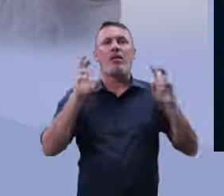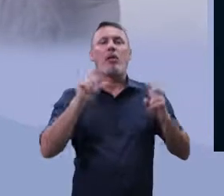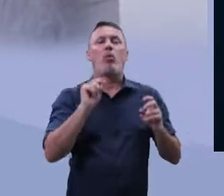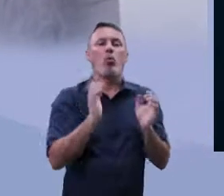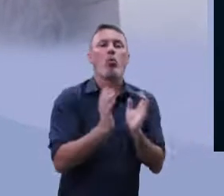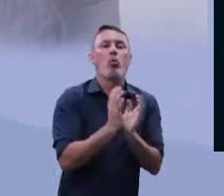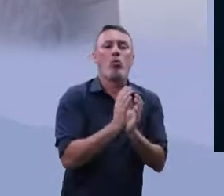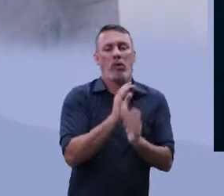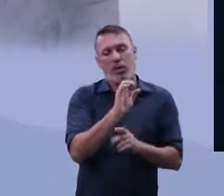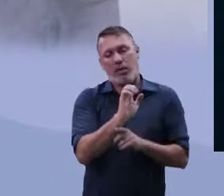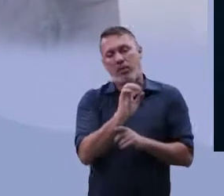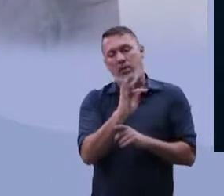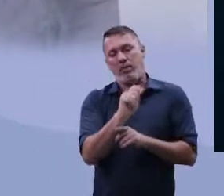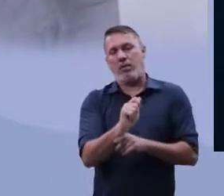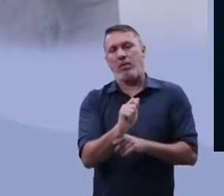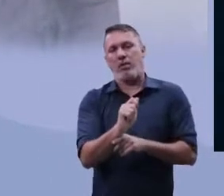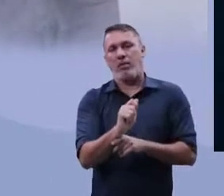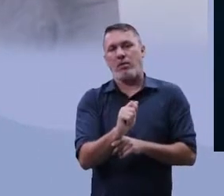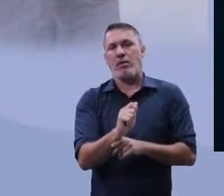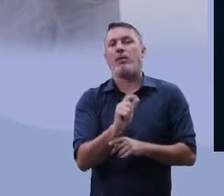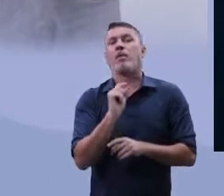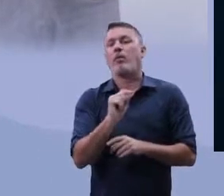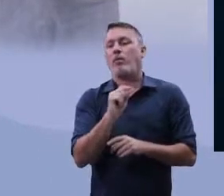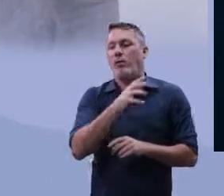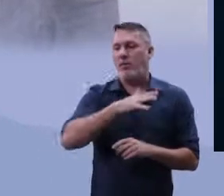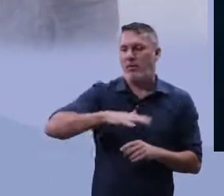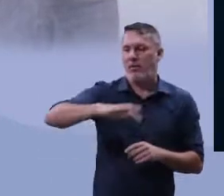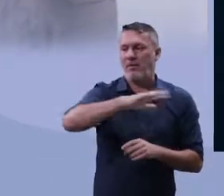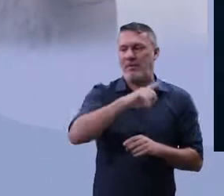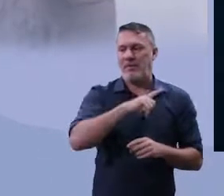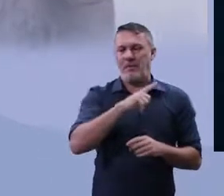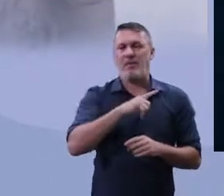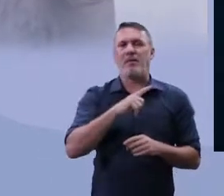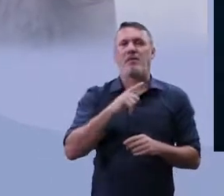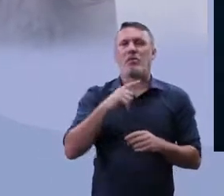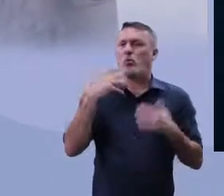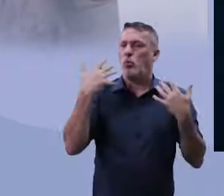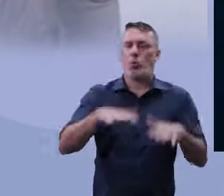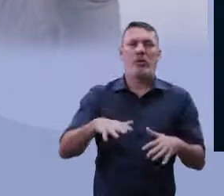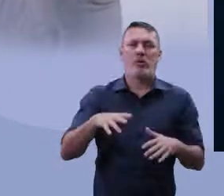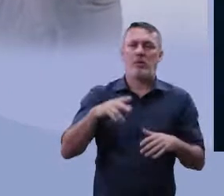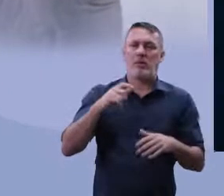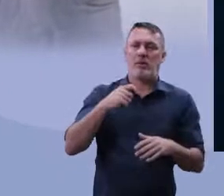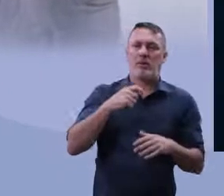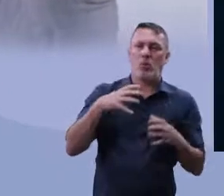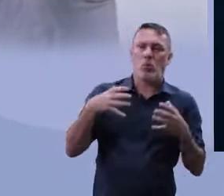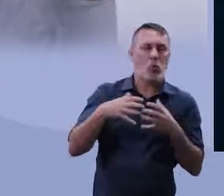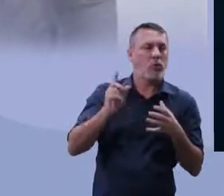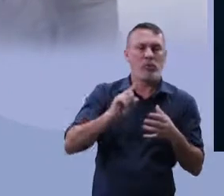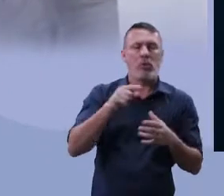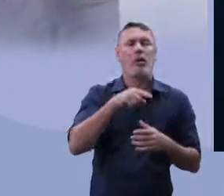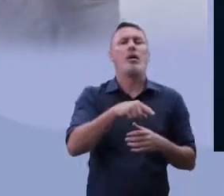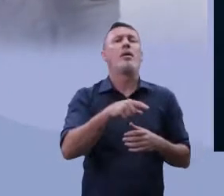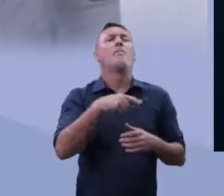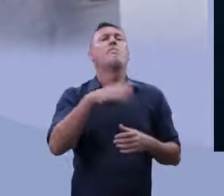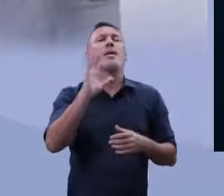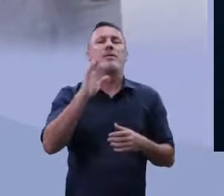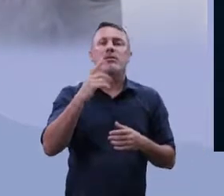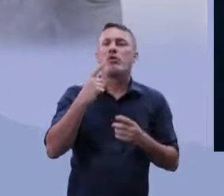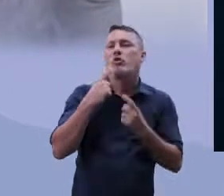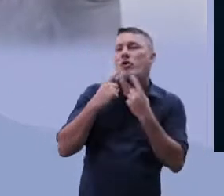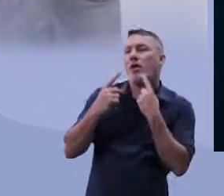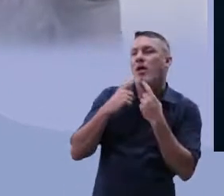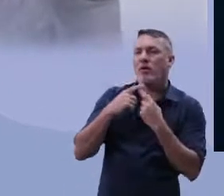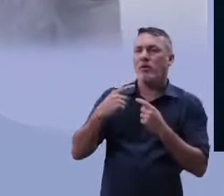O ETA quer dizer Euskadi Tashkatasuna, Pátria Basca e Liberdade. E fazendo